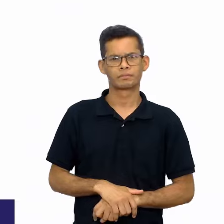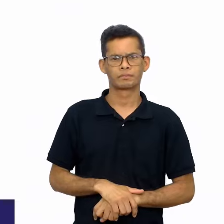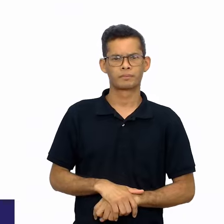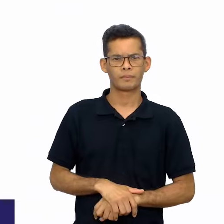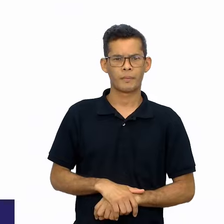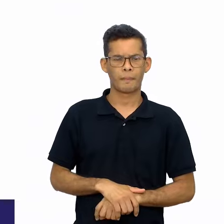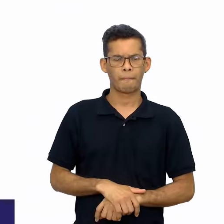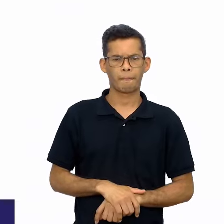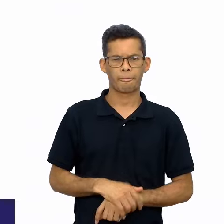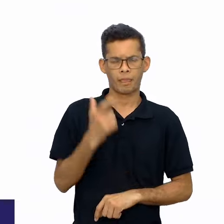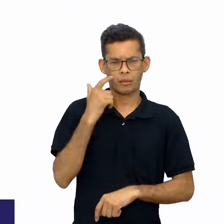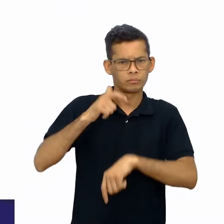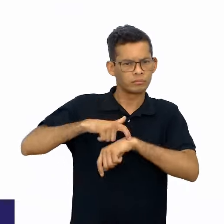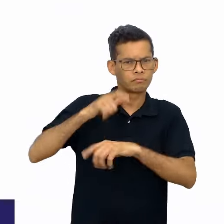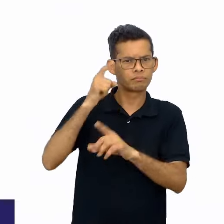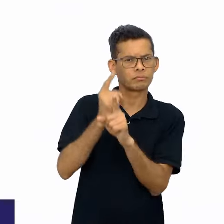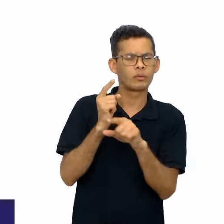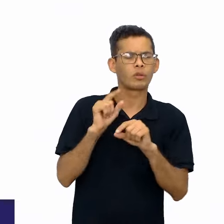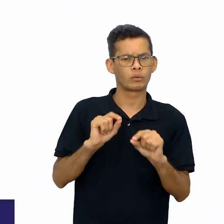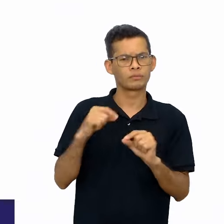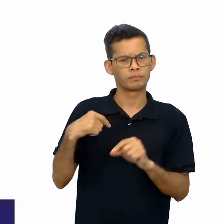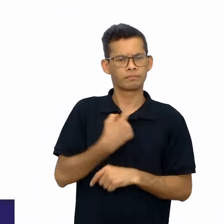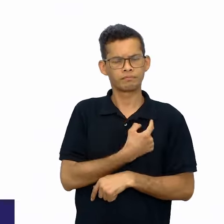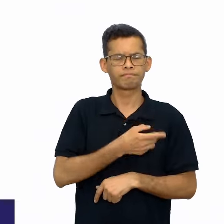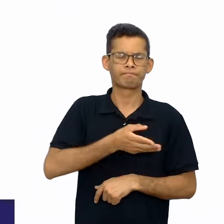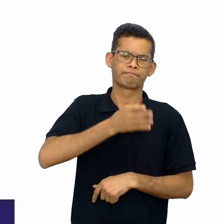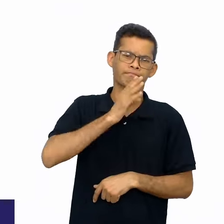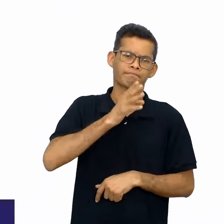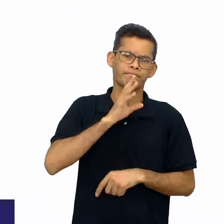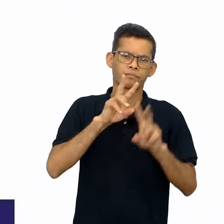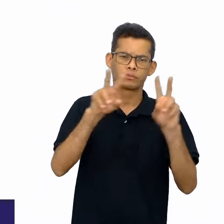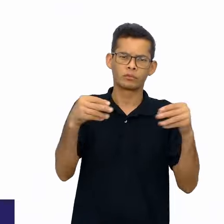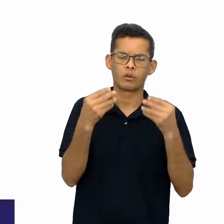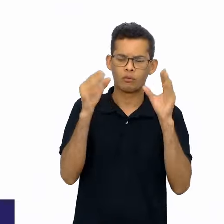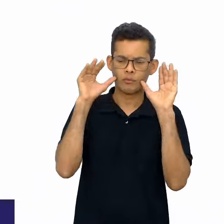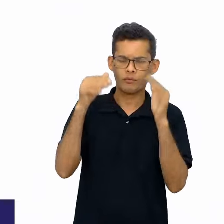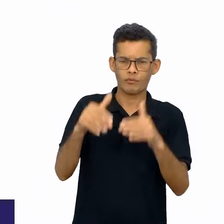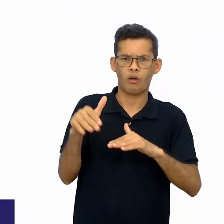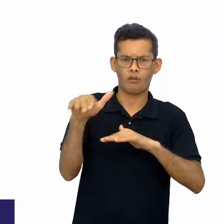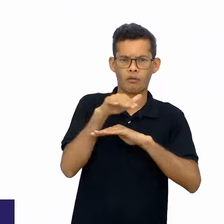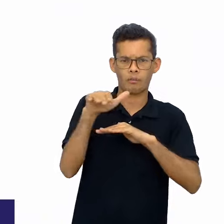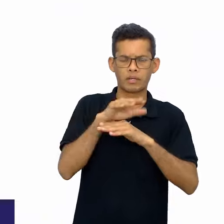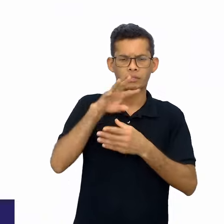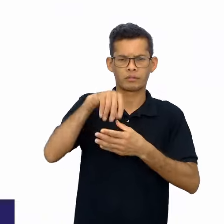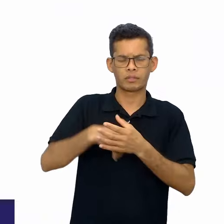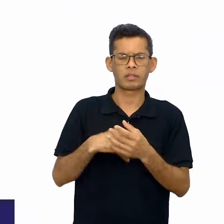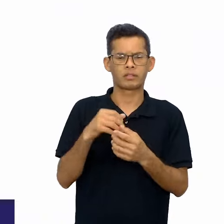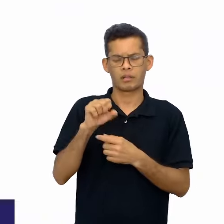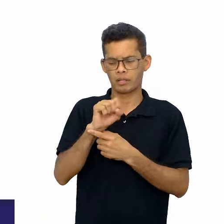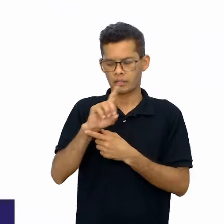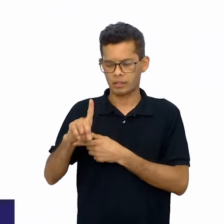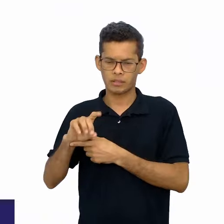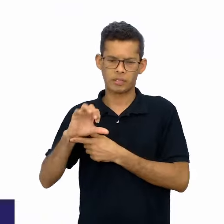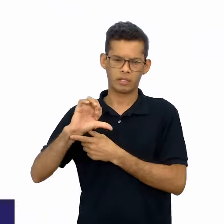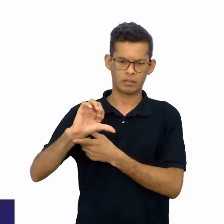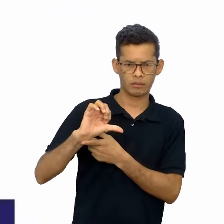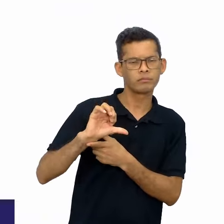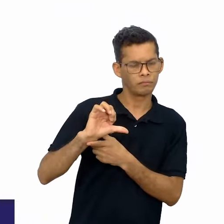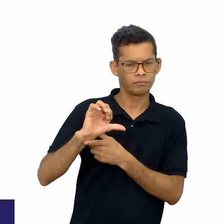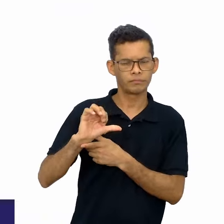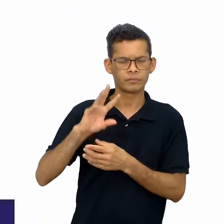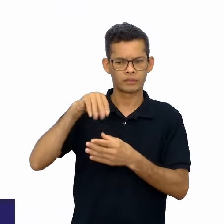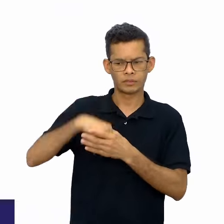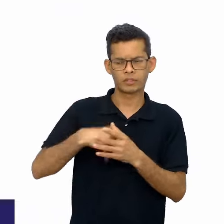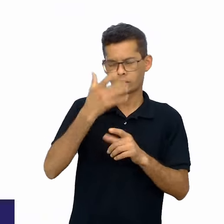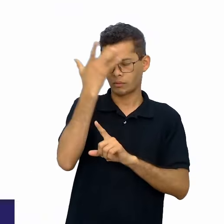Então, nesse encontro, nós conhecemos o foco formativo da sequência didática 9, a importância da representação do